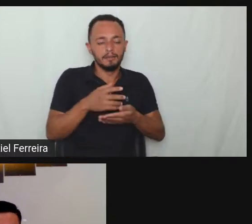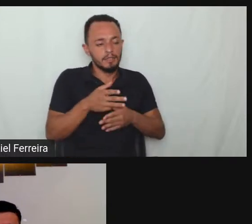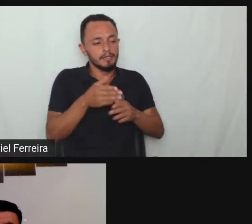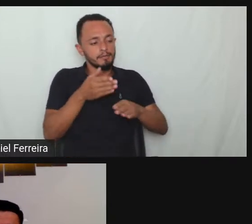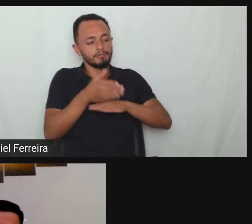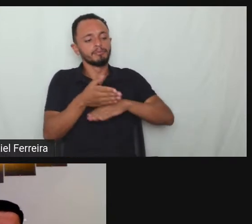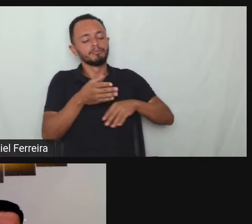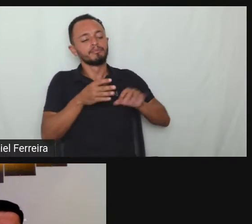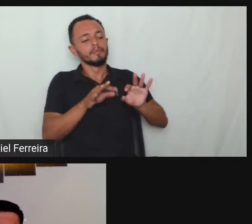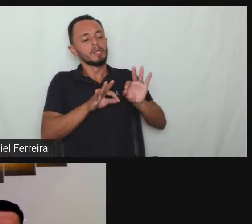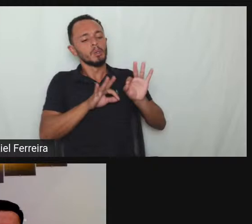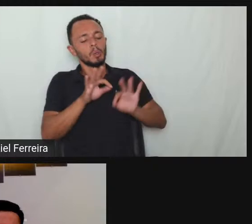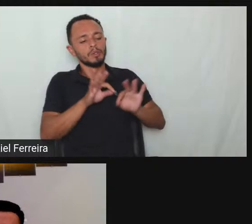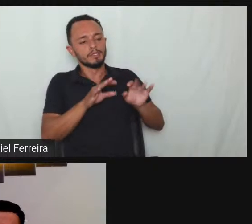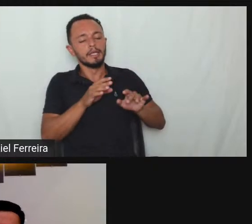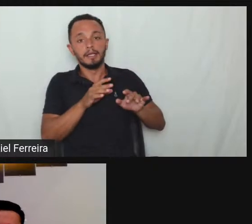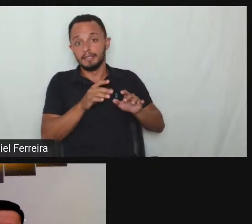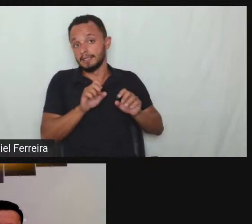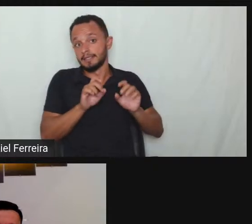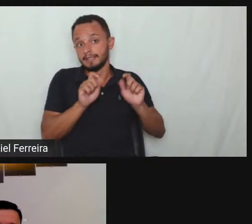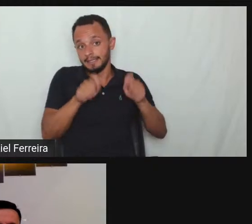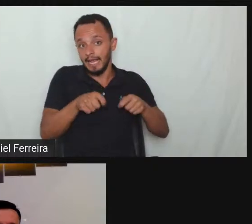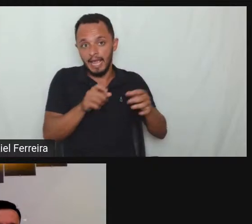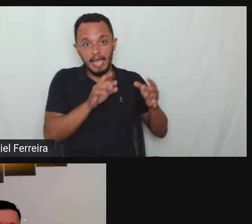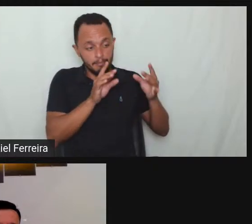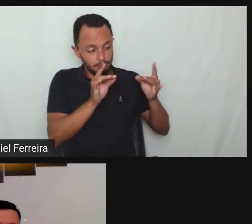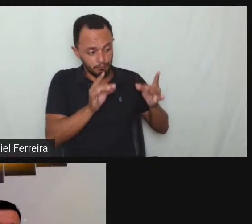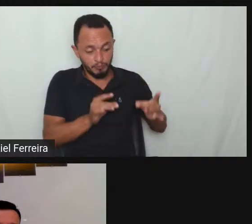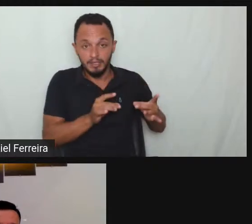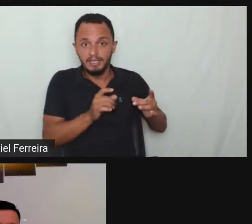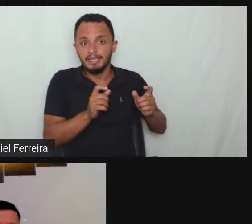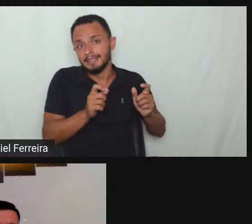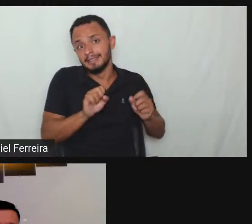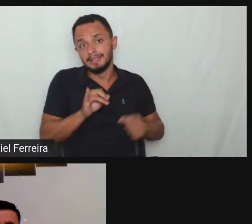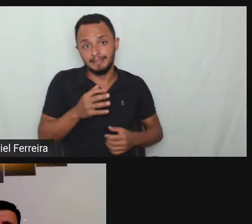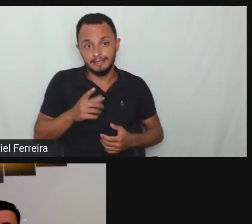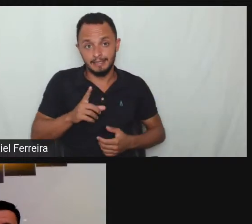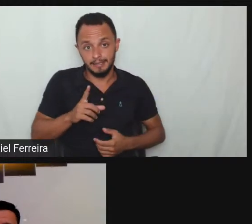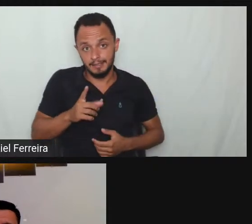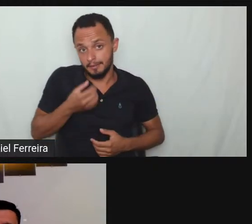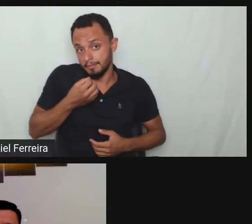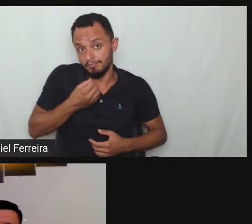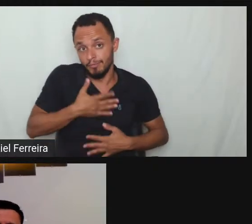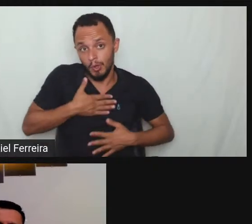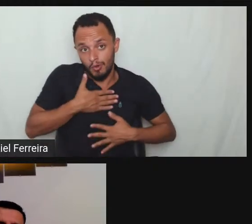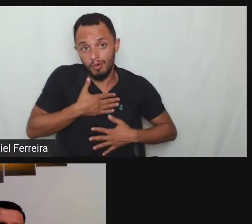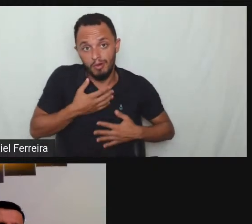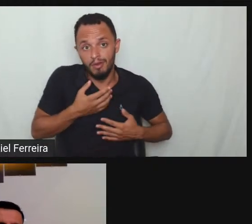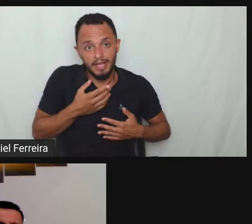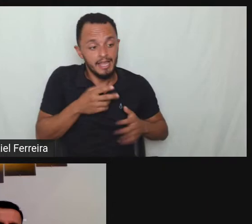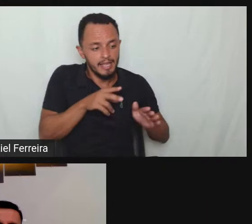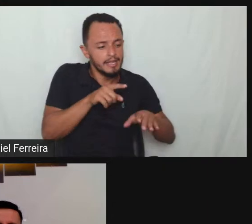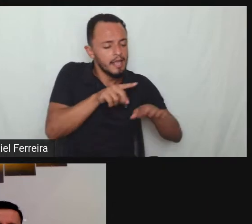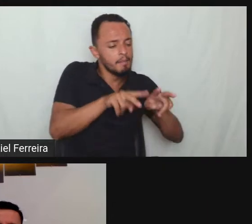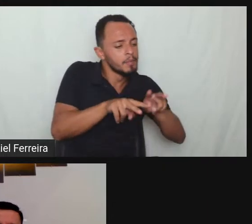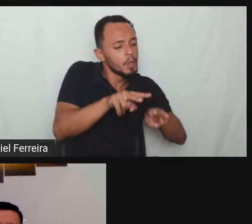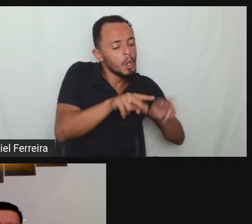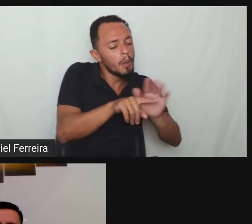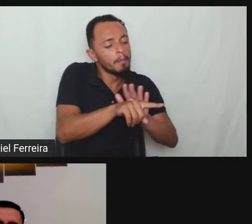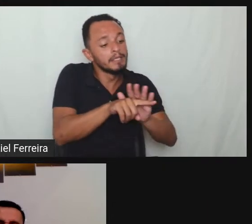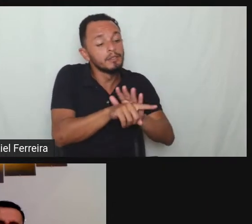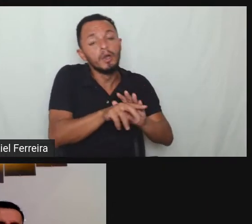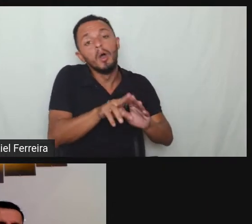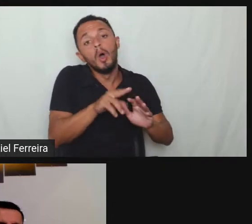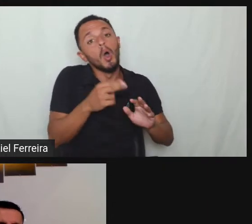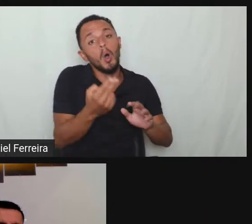categoria tiver um pouquinho de boa vontade pode auxiliar ela aí na busca desse documento ou então ela pode procurar diretamente o Ministério do Trabalho e pedir